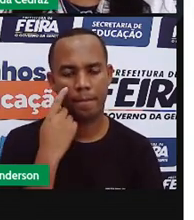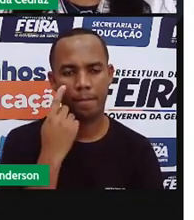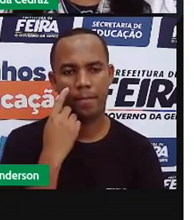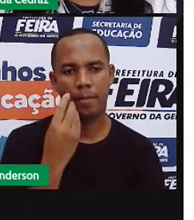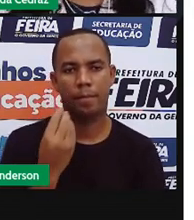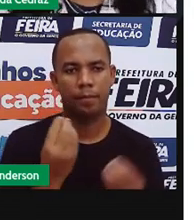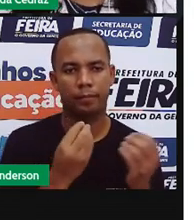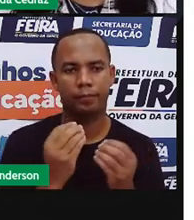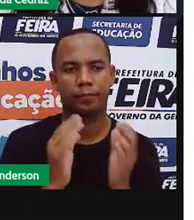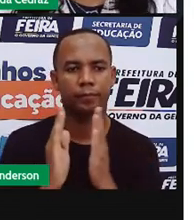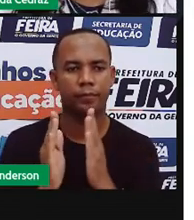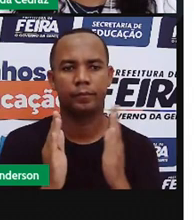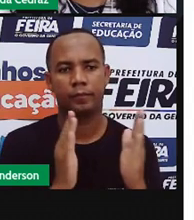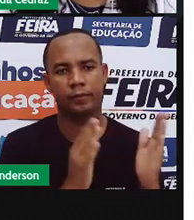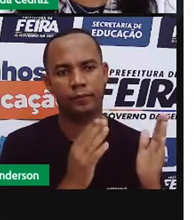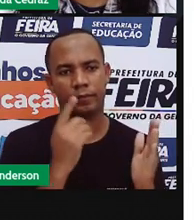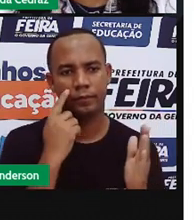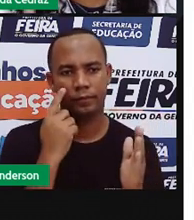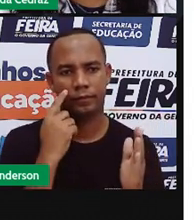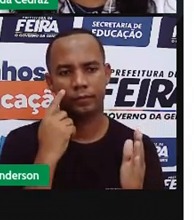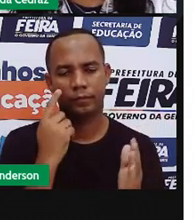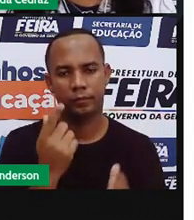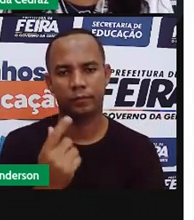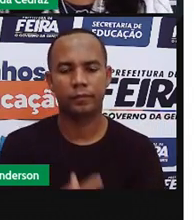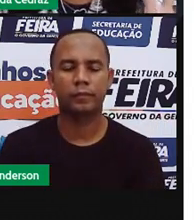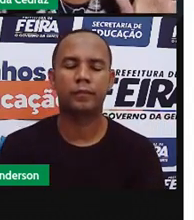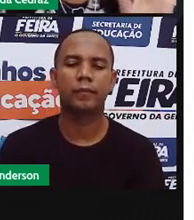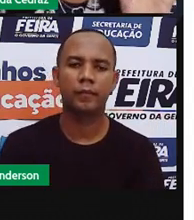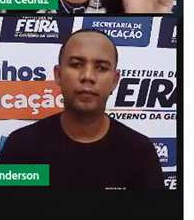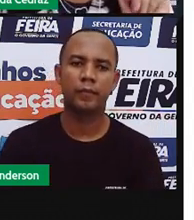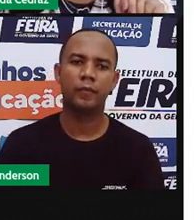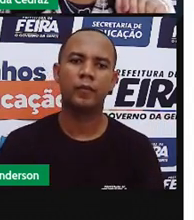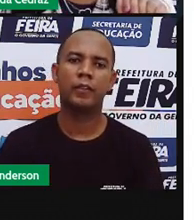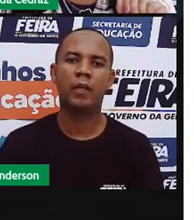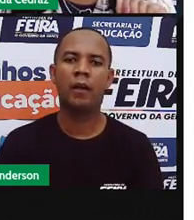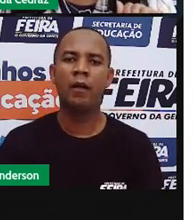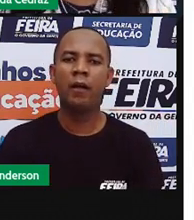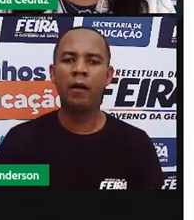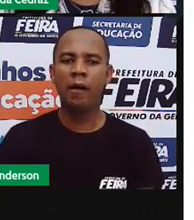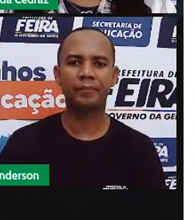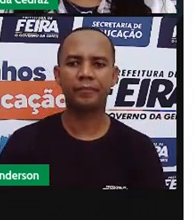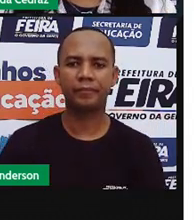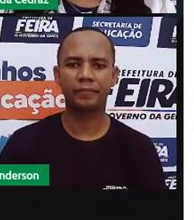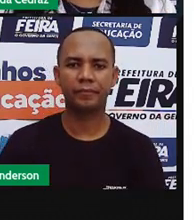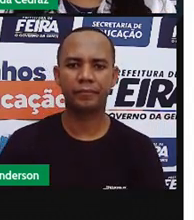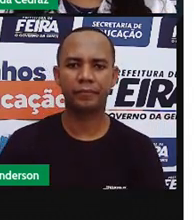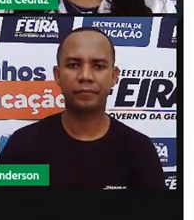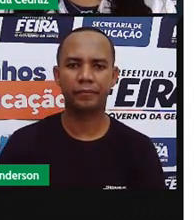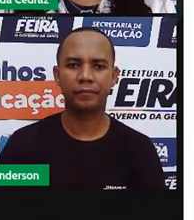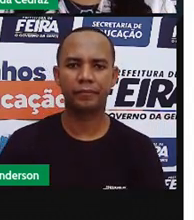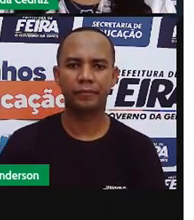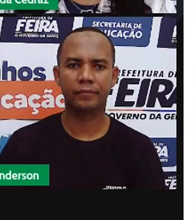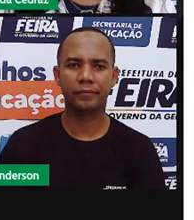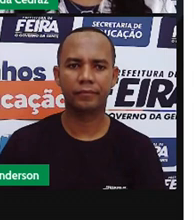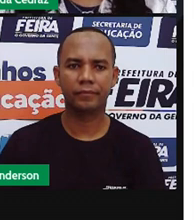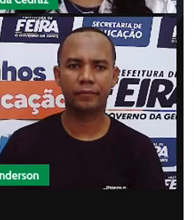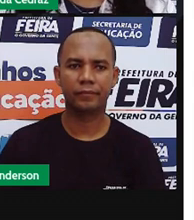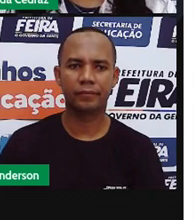consoantes. As consoantes são todas as outras letras que não são as vogais. Acordo,